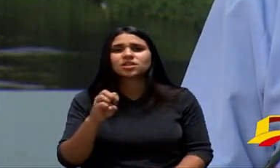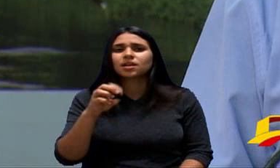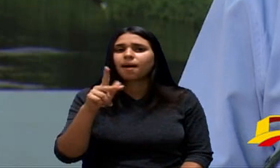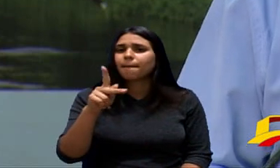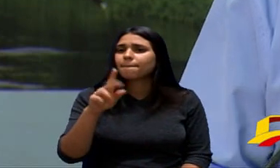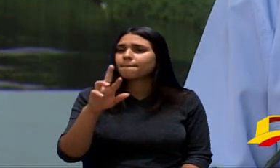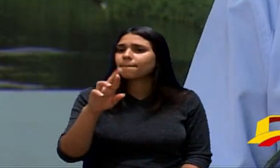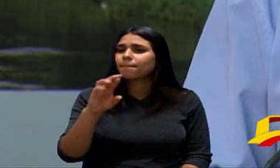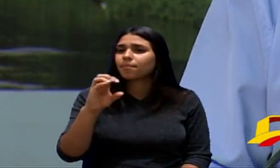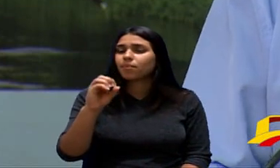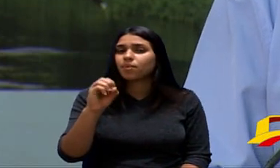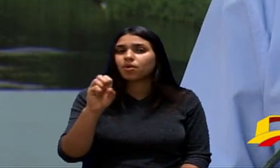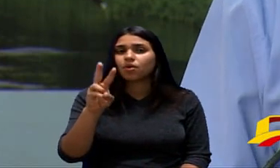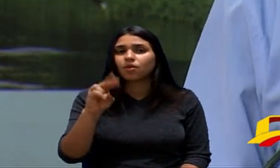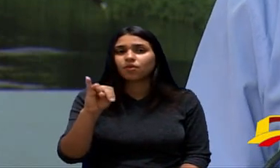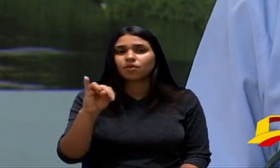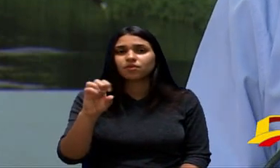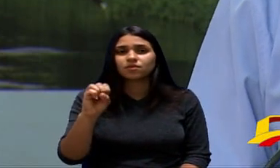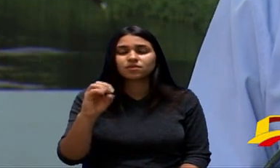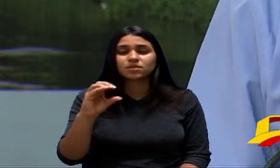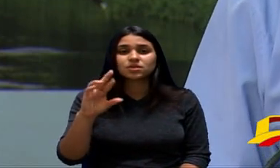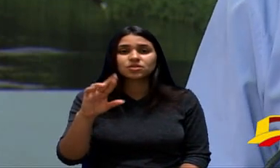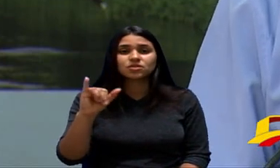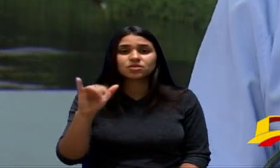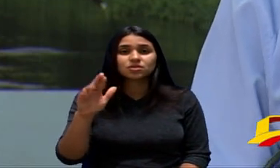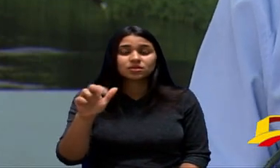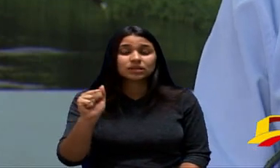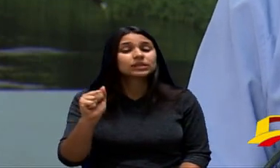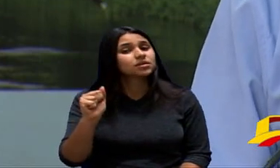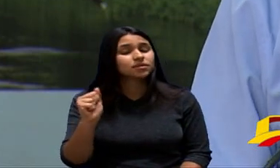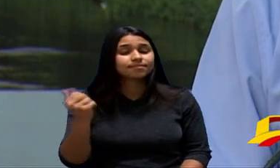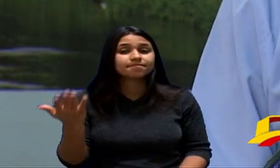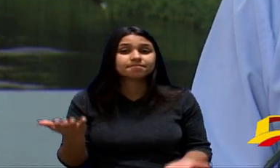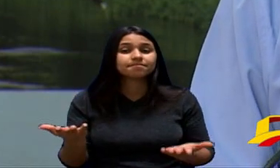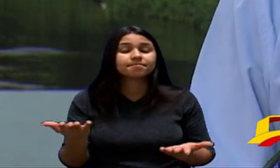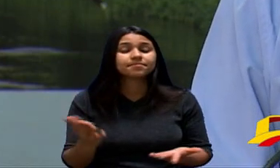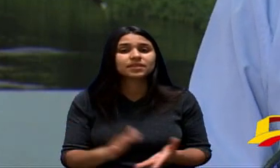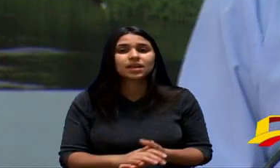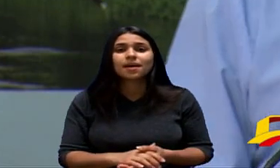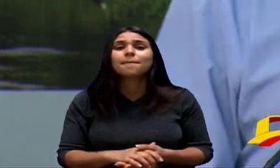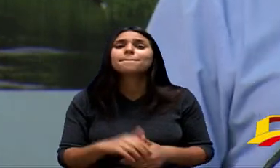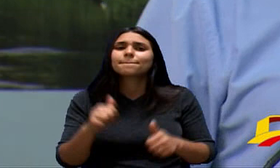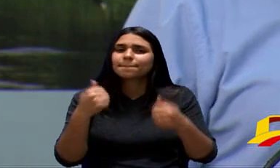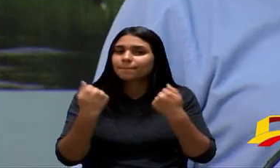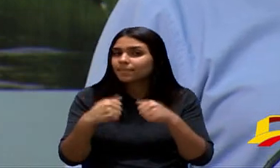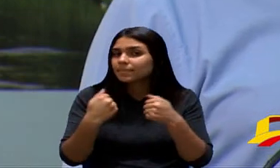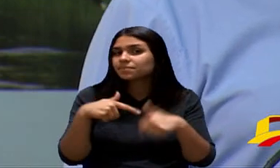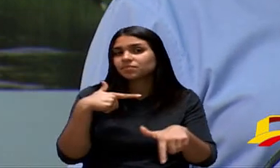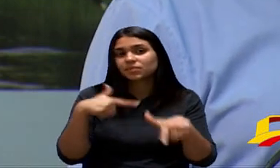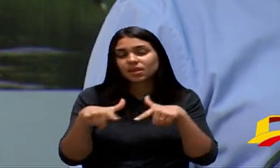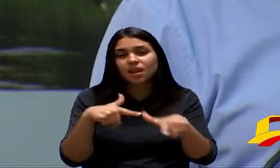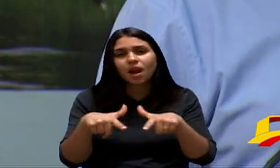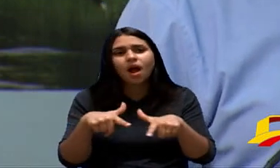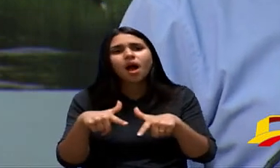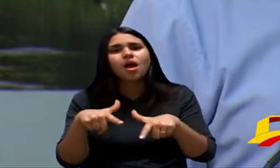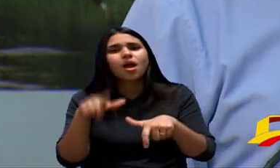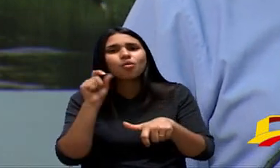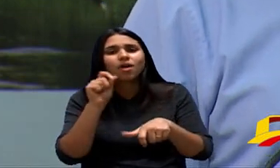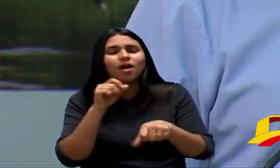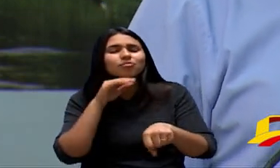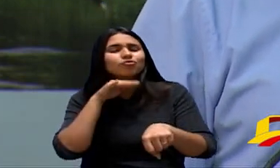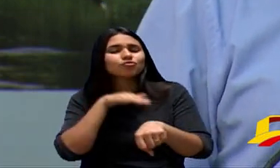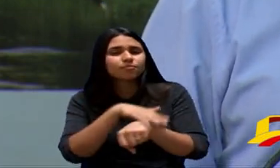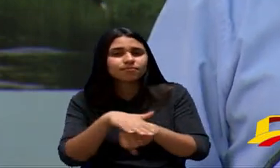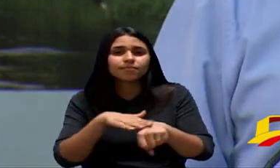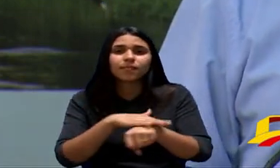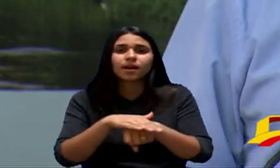Boa É Real E Precisa Ser Realmente Trabalhada E Discutida Na Câmara Dos Deputados Então É Isso Nós